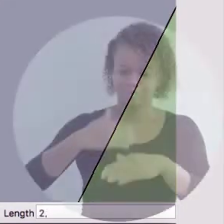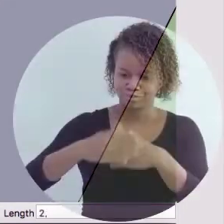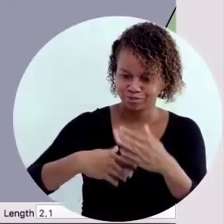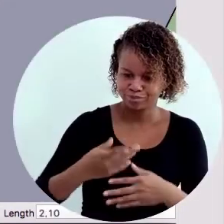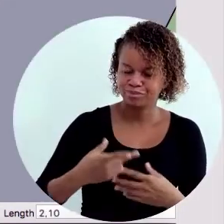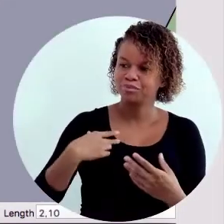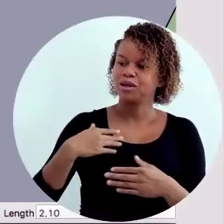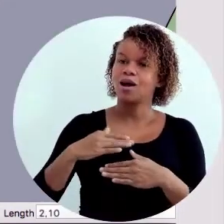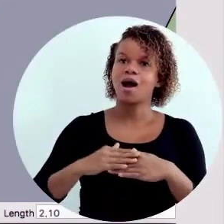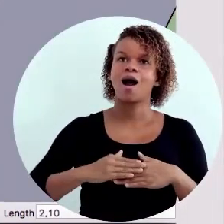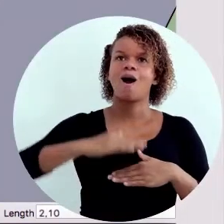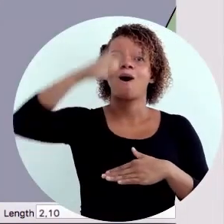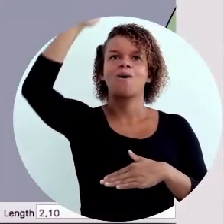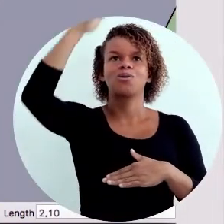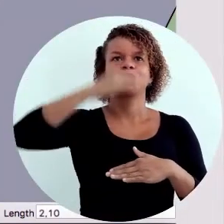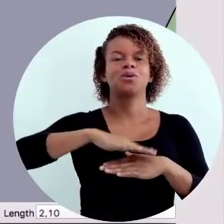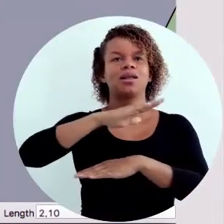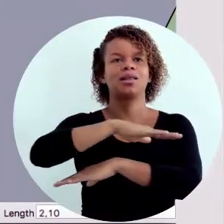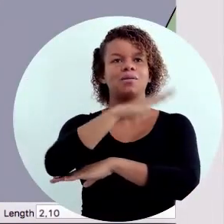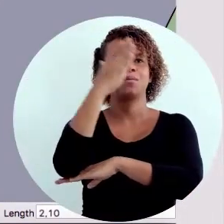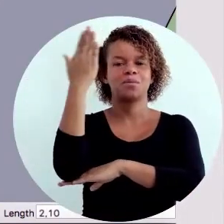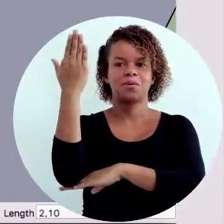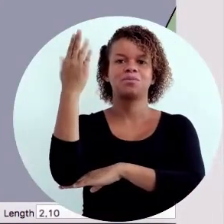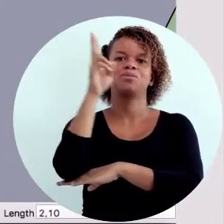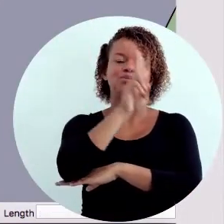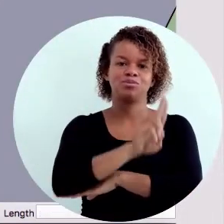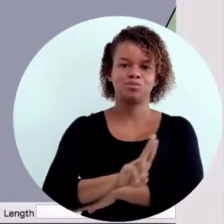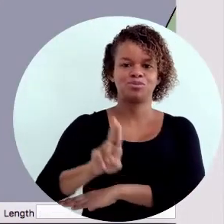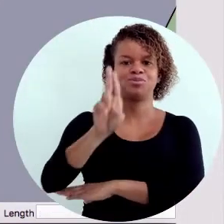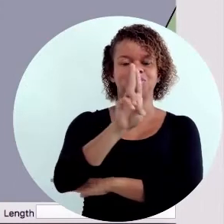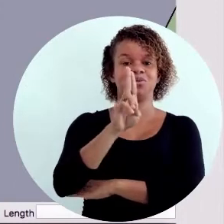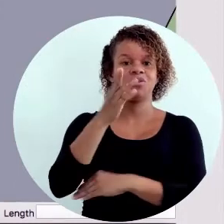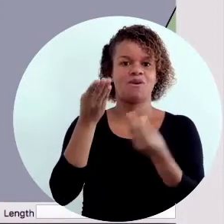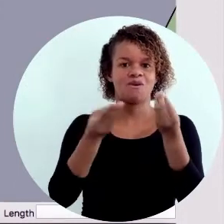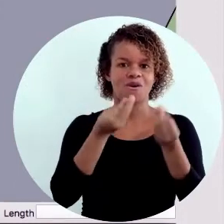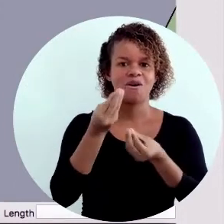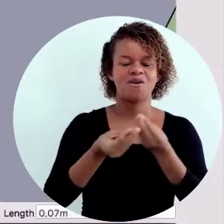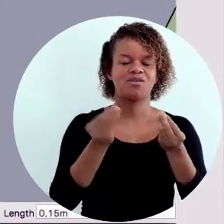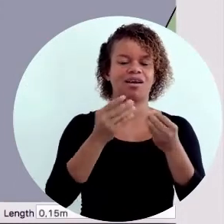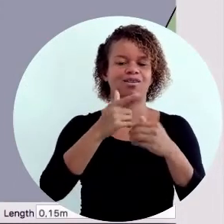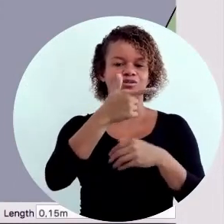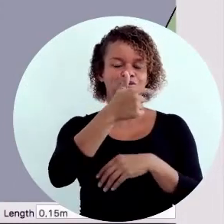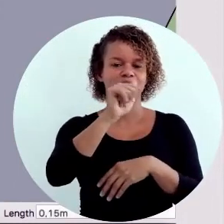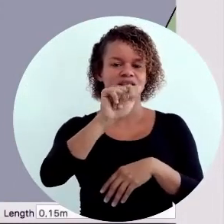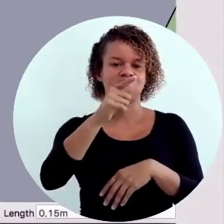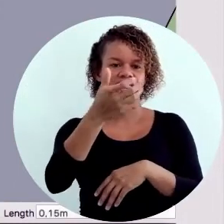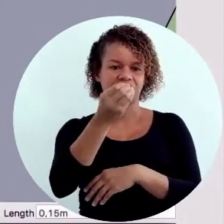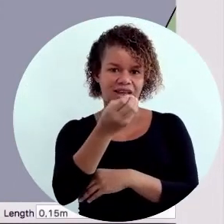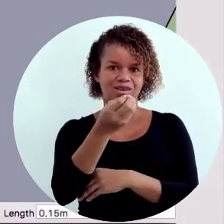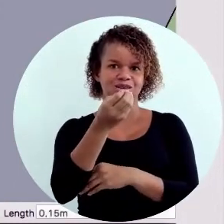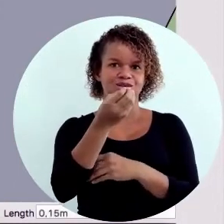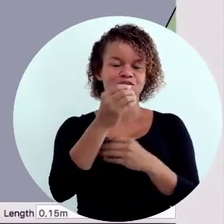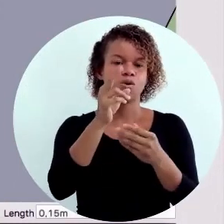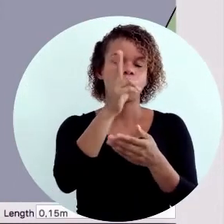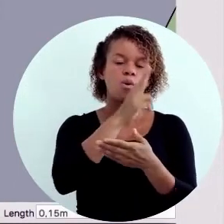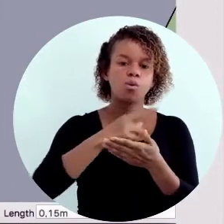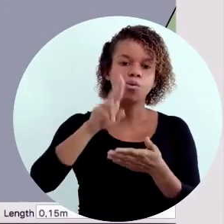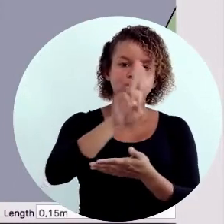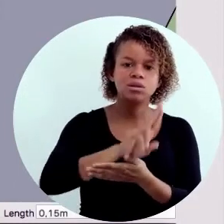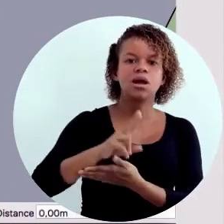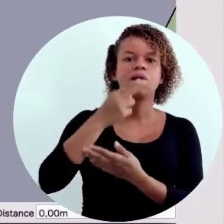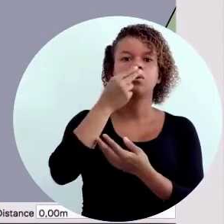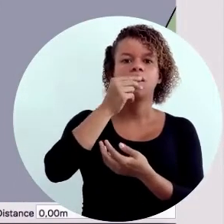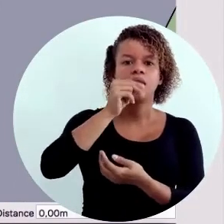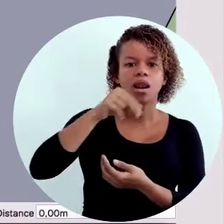E vamos fazer exatamente o mesmo procedimento para a altura da porta. Utilizando a ferramenta da trena. Vou definir a altura de 2